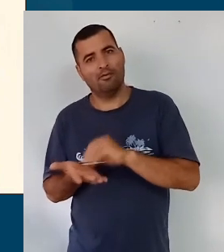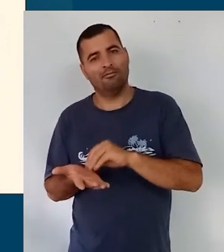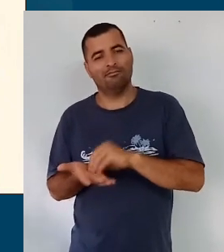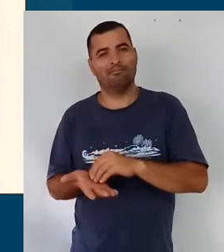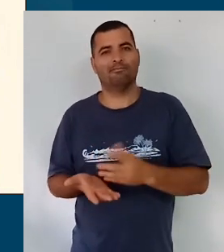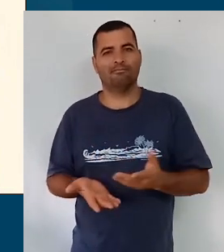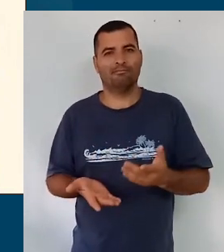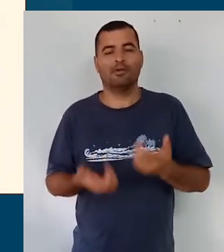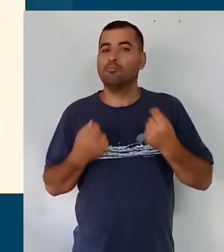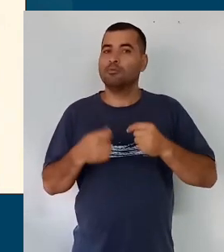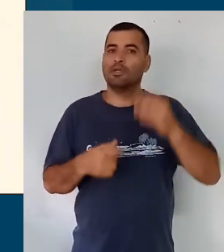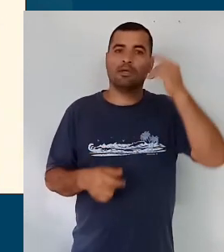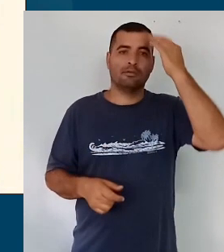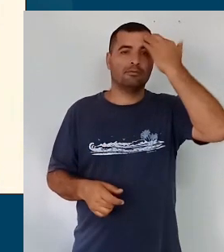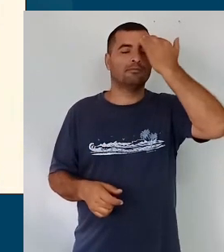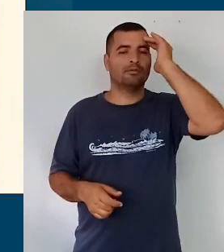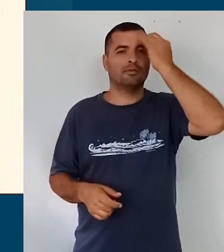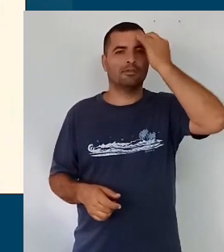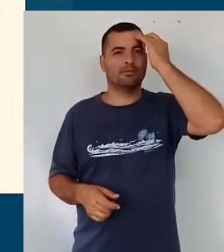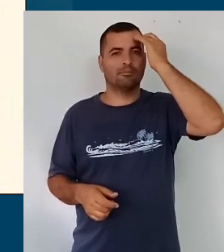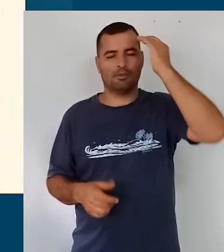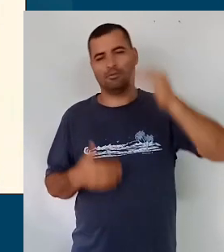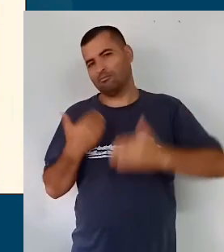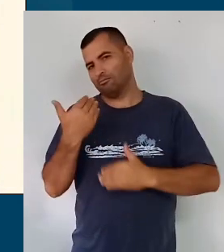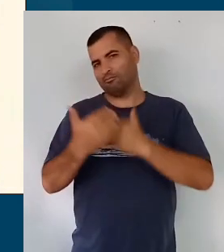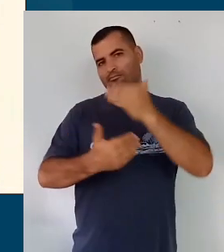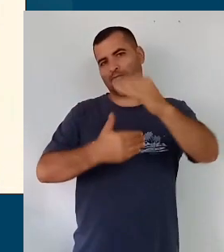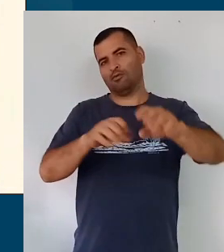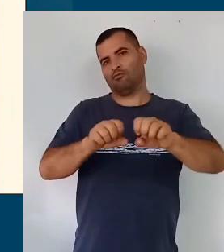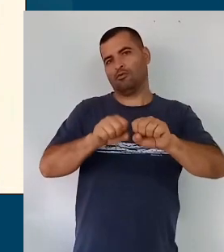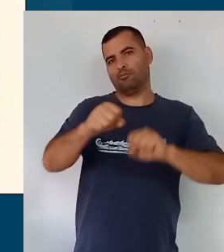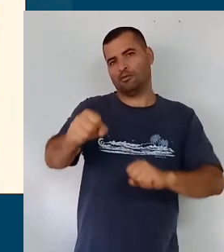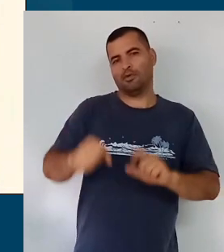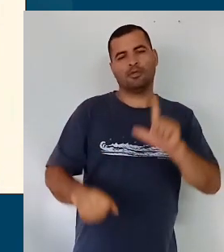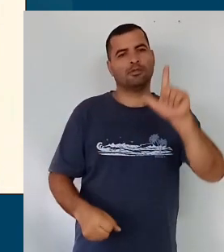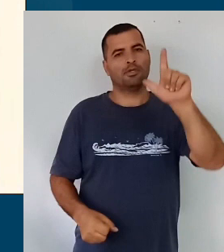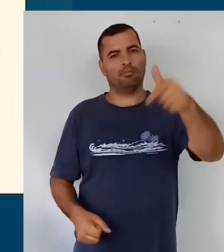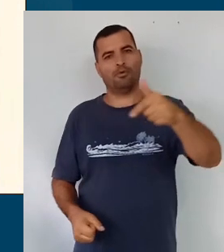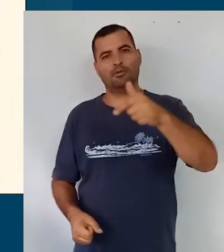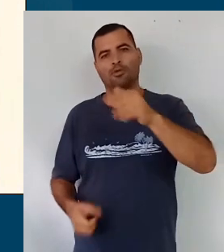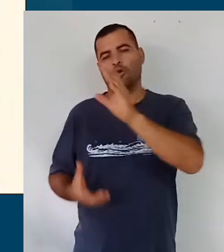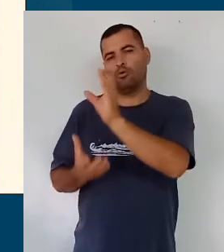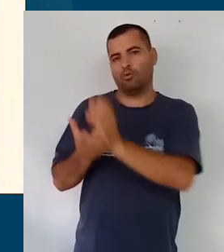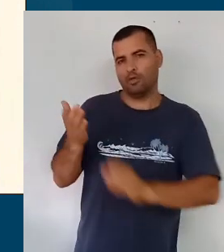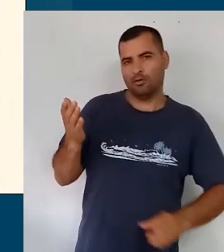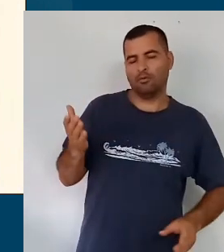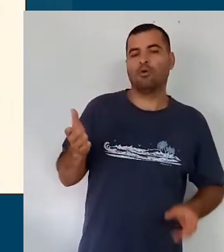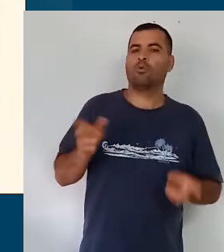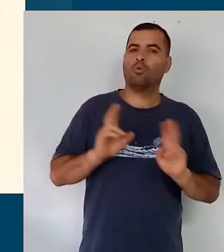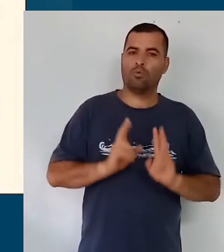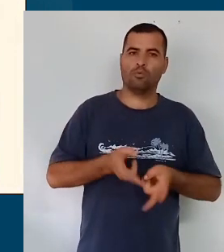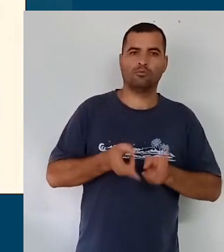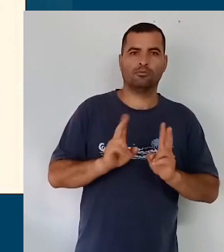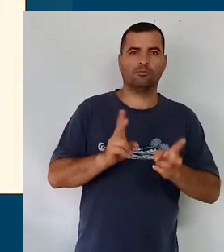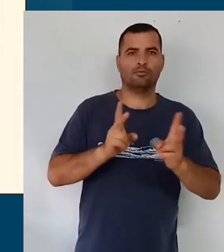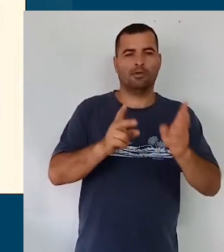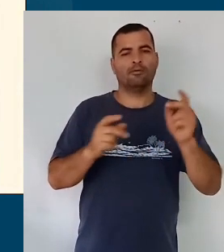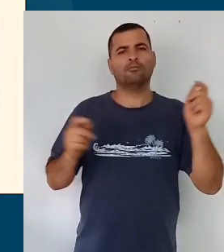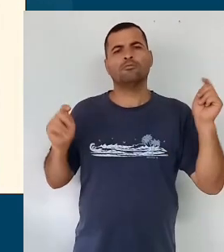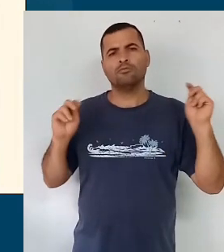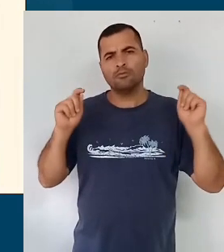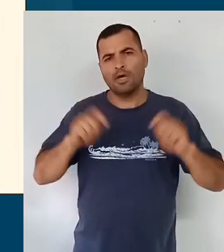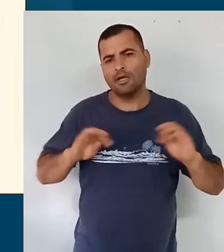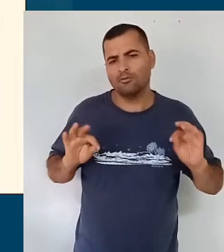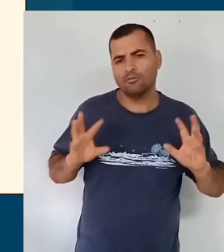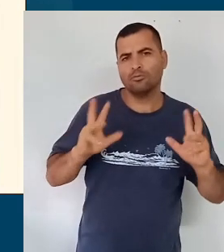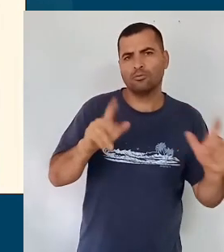entendimento e um percurso formativo posterior ao próprio currículo que dê condições para todas as